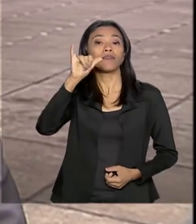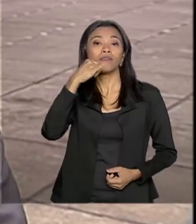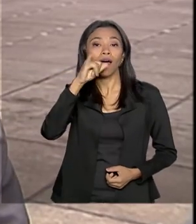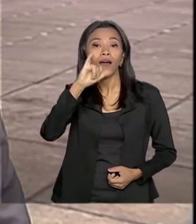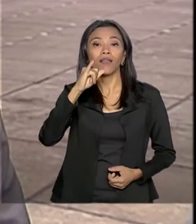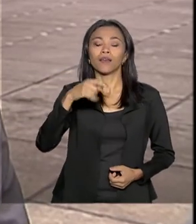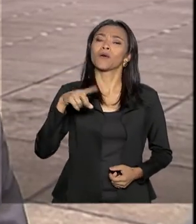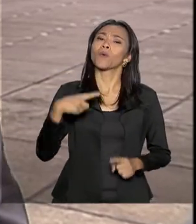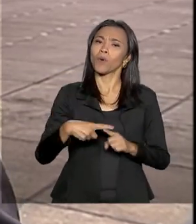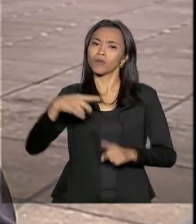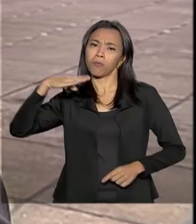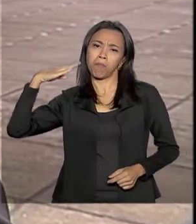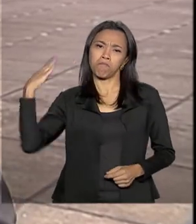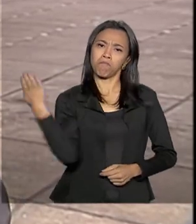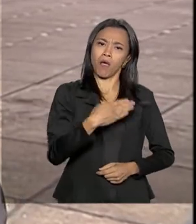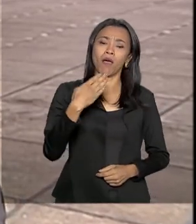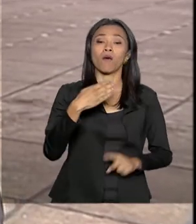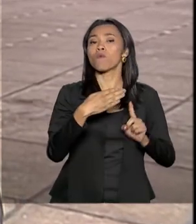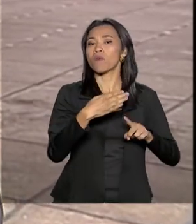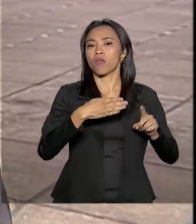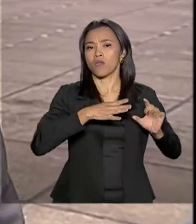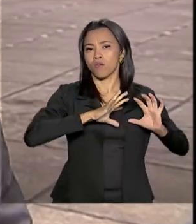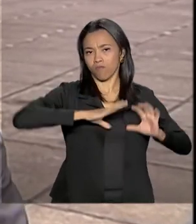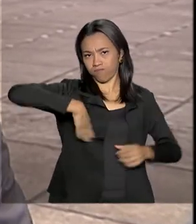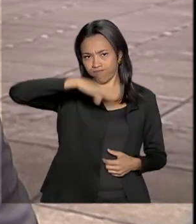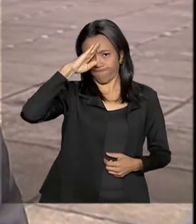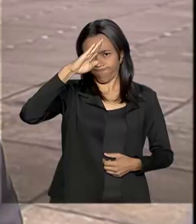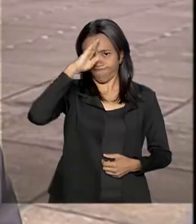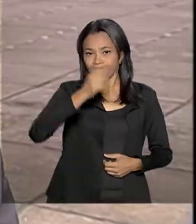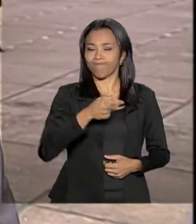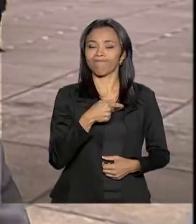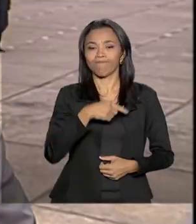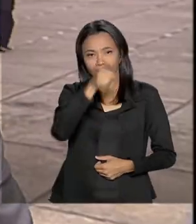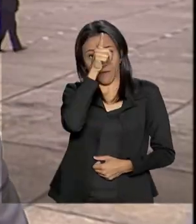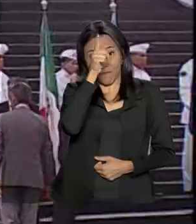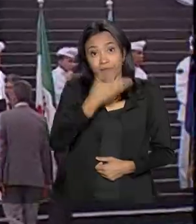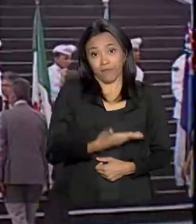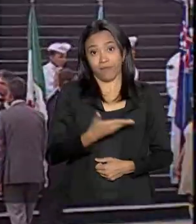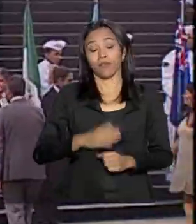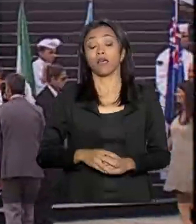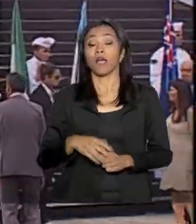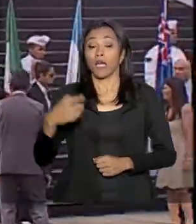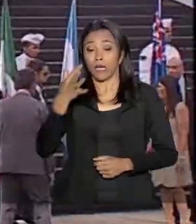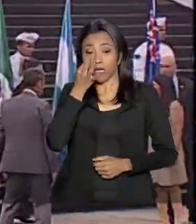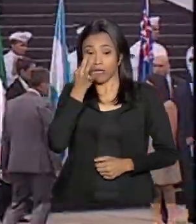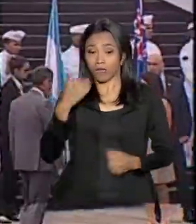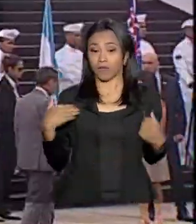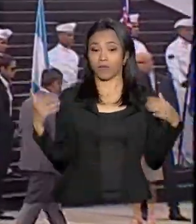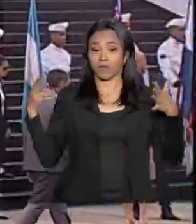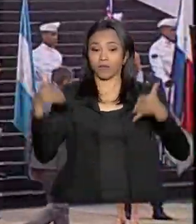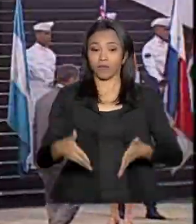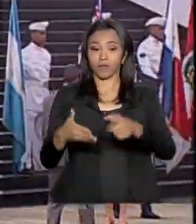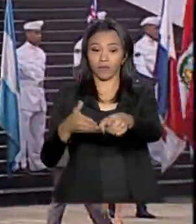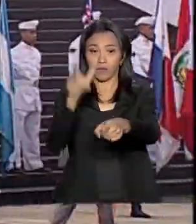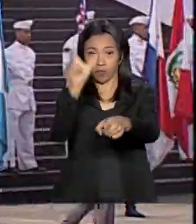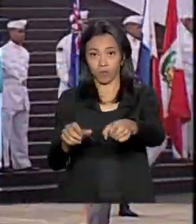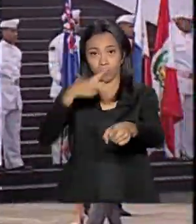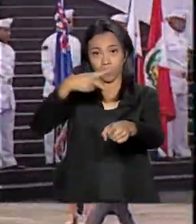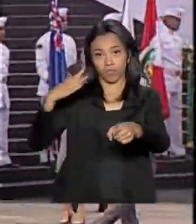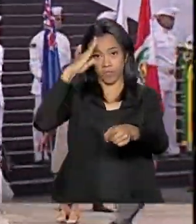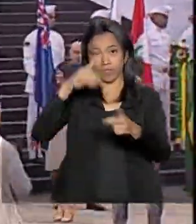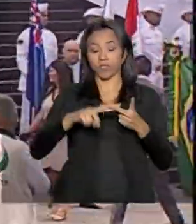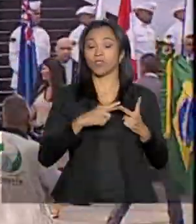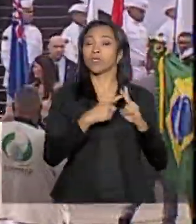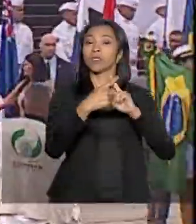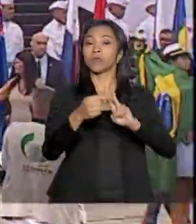forças alemãs. Aqui no evento do Rio de Janeiro também estão participando, além do presidente da República, Jair Bolsonaro, o ministro da